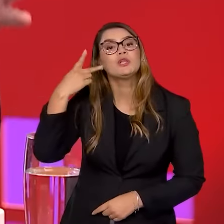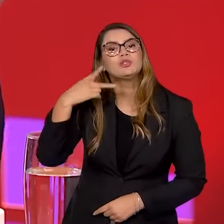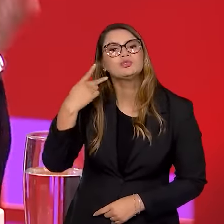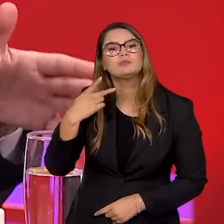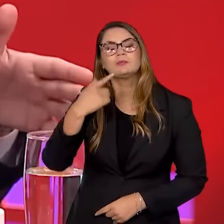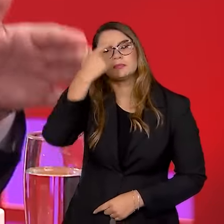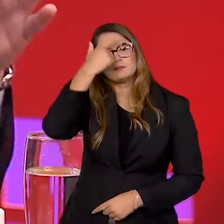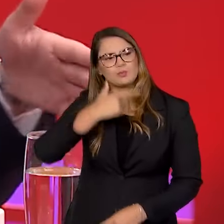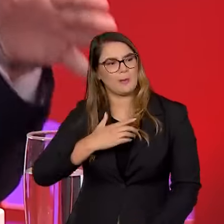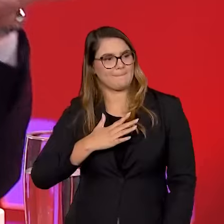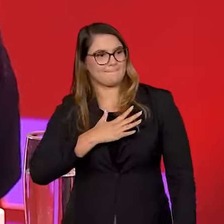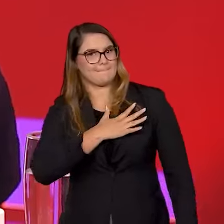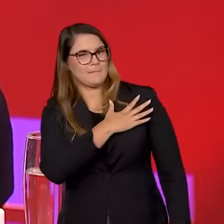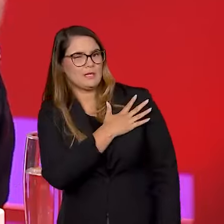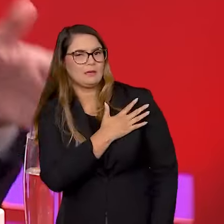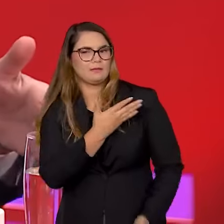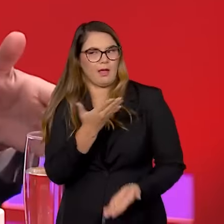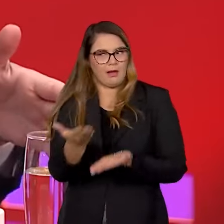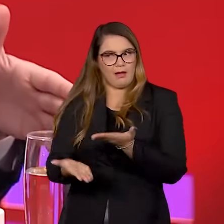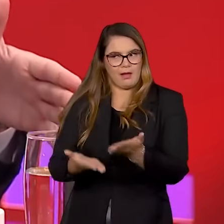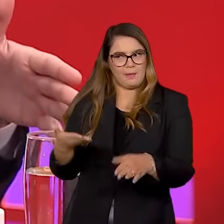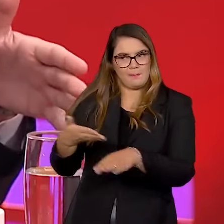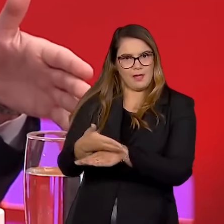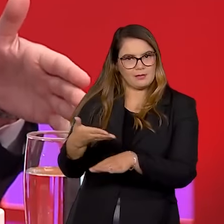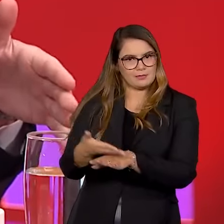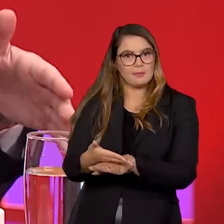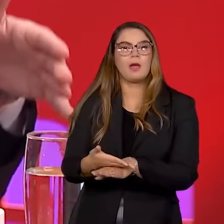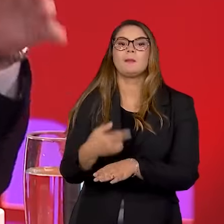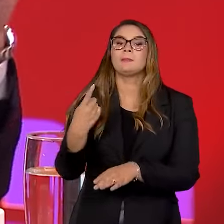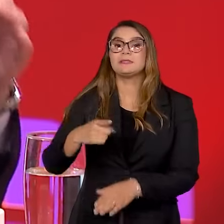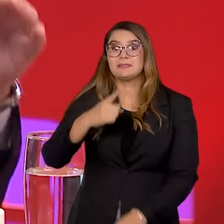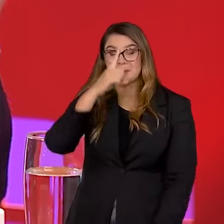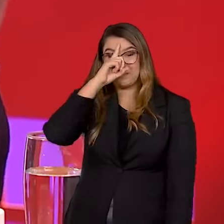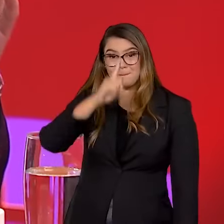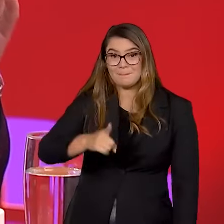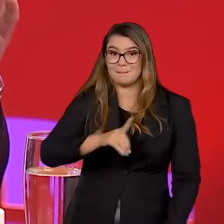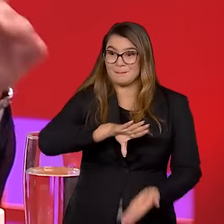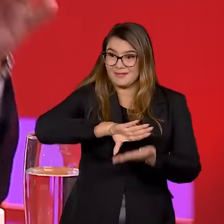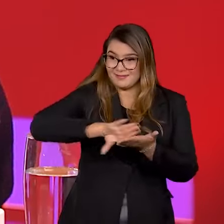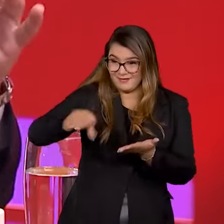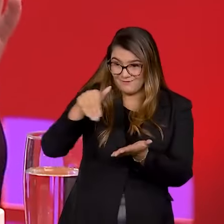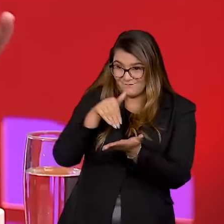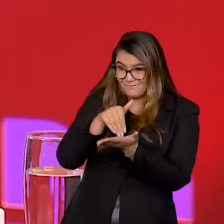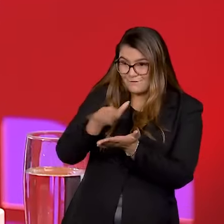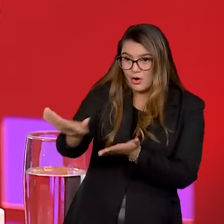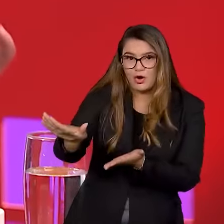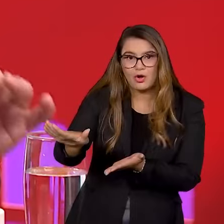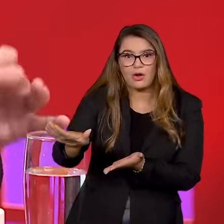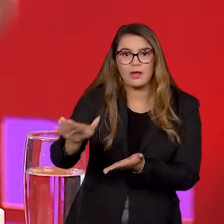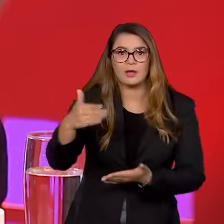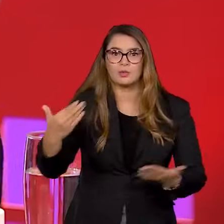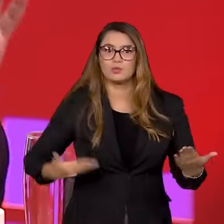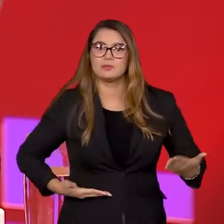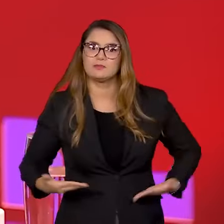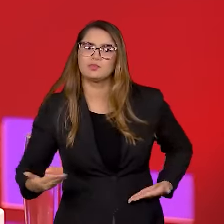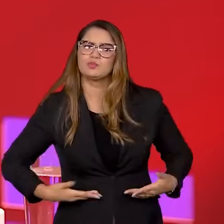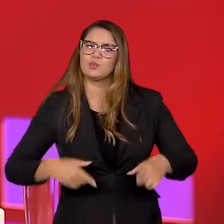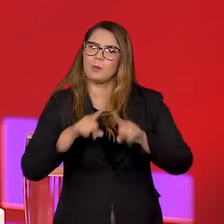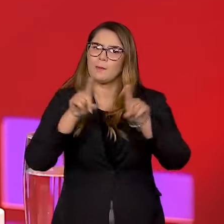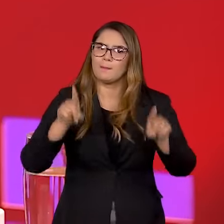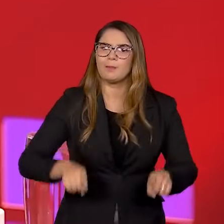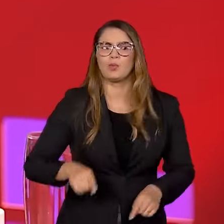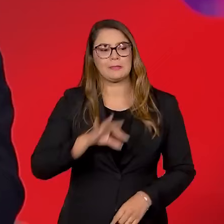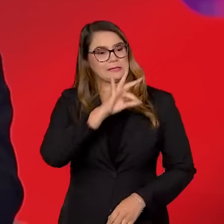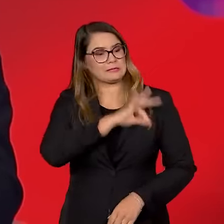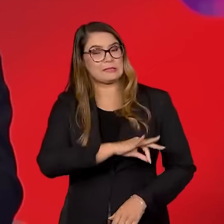militares envolvidos, direto ou indiretamente, nesses atos têm que ser mandados embora do serviço público, a bem do serviço público, com prejuízo de